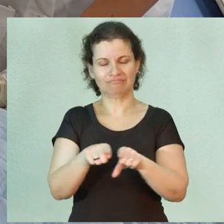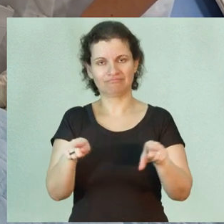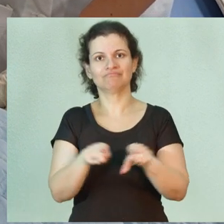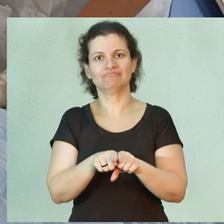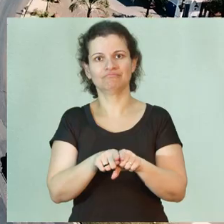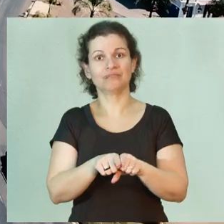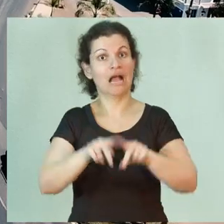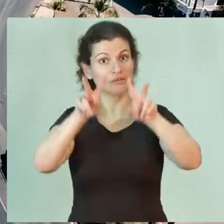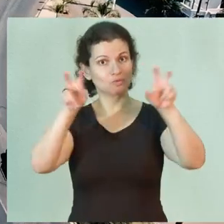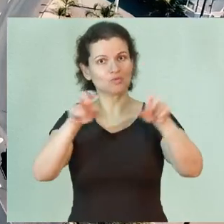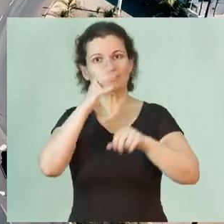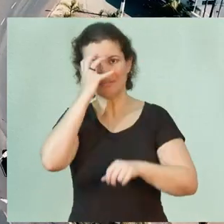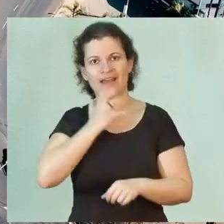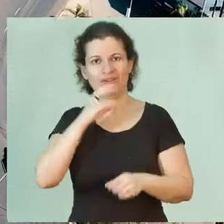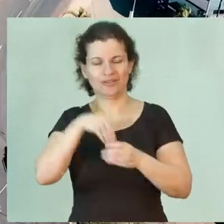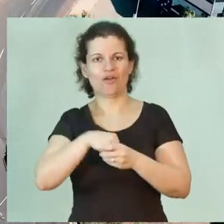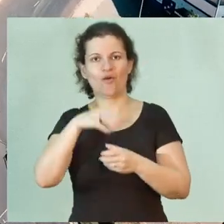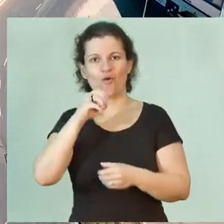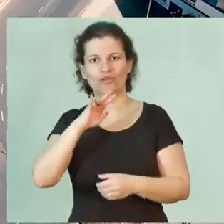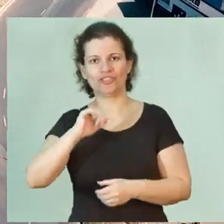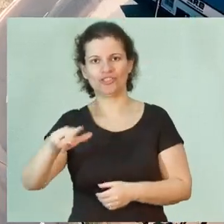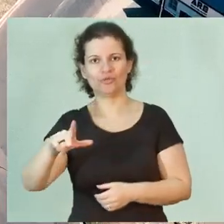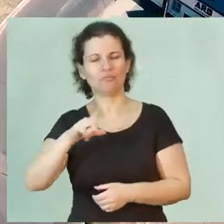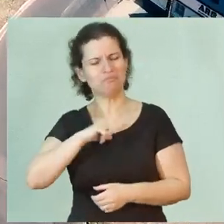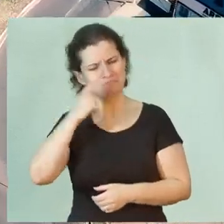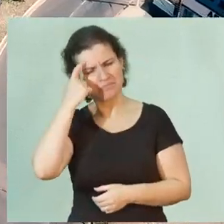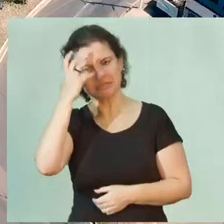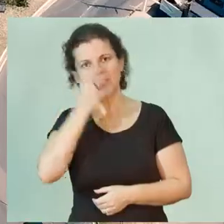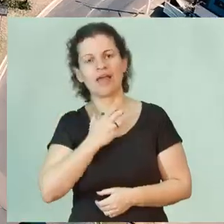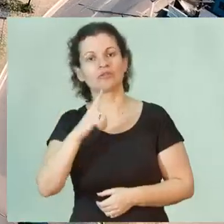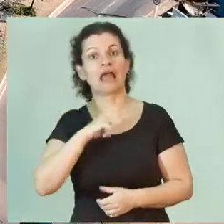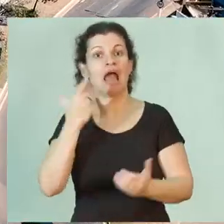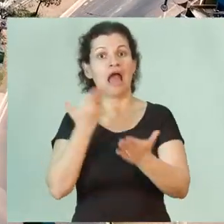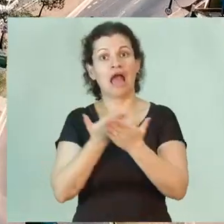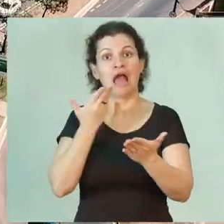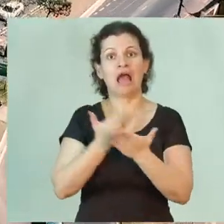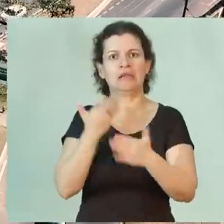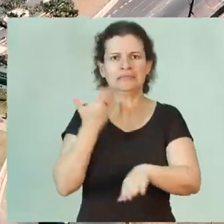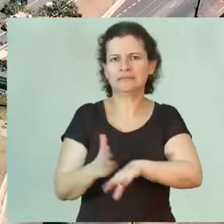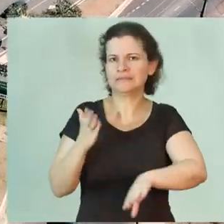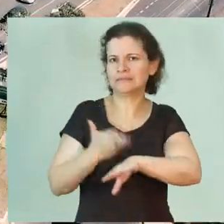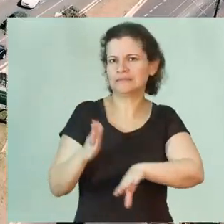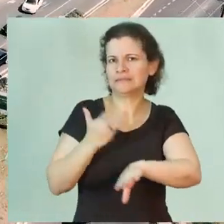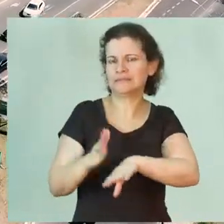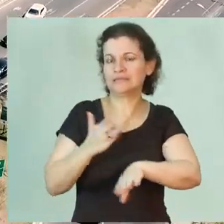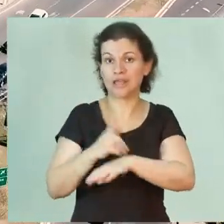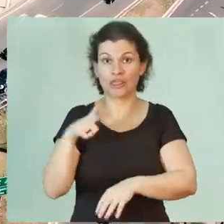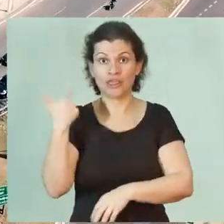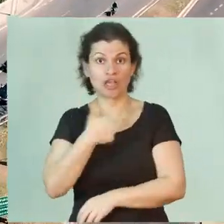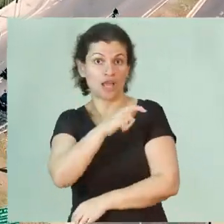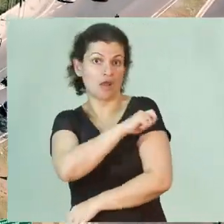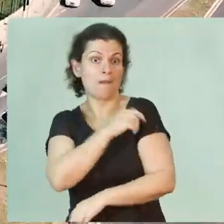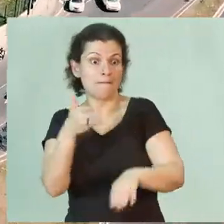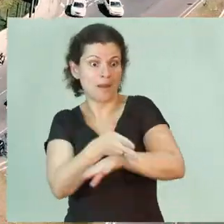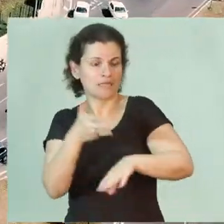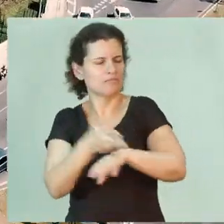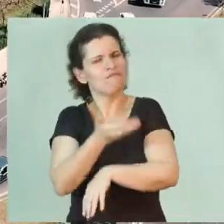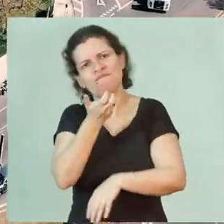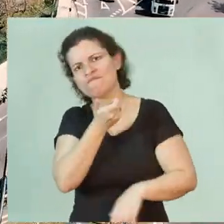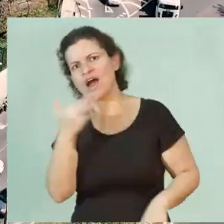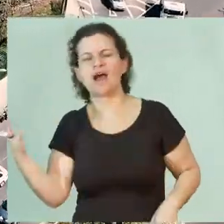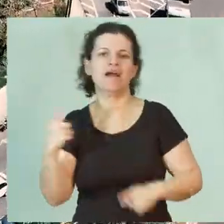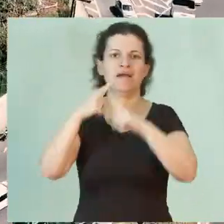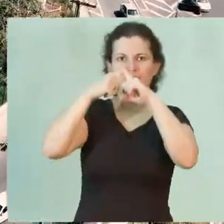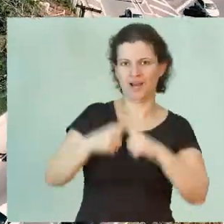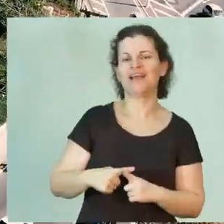assunto sério no Cotil. A gente leva muito a sério, temos aulas de treinamento e os nossos alunos participam de diversos